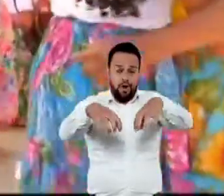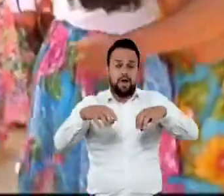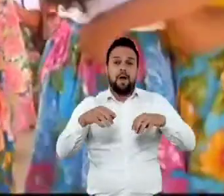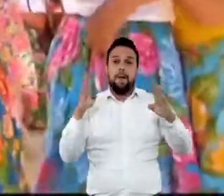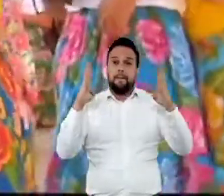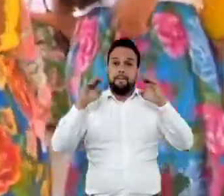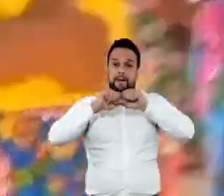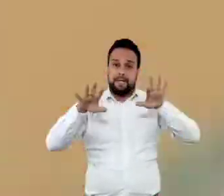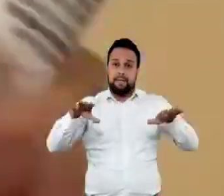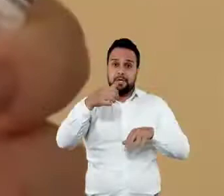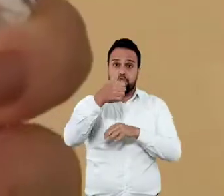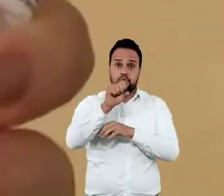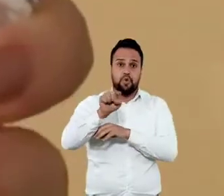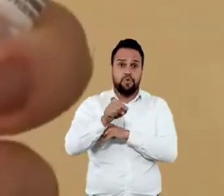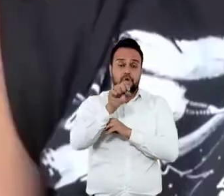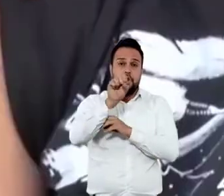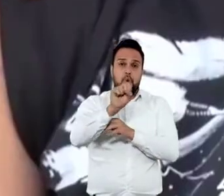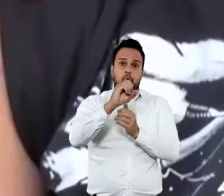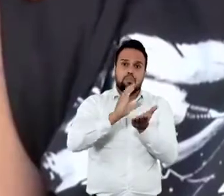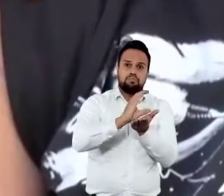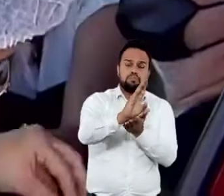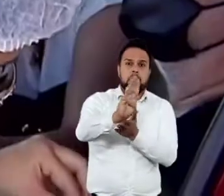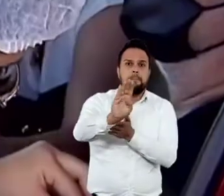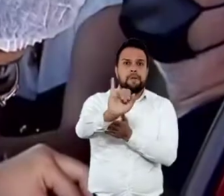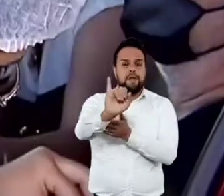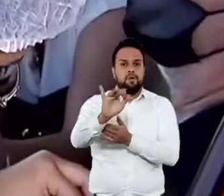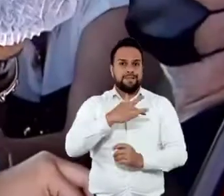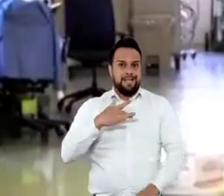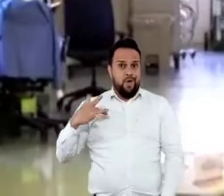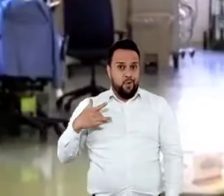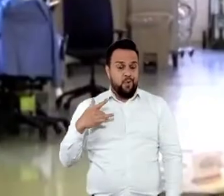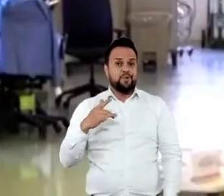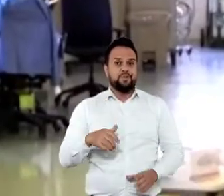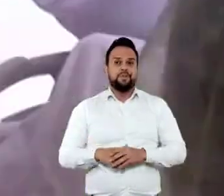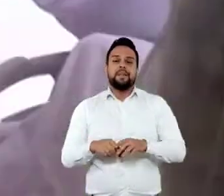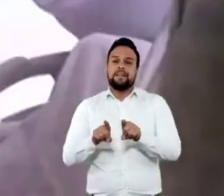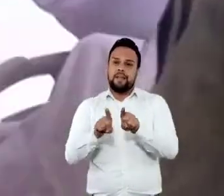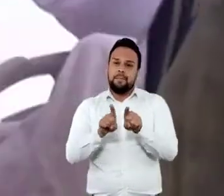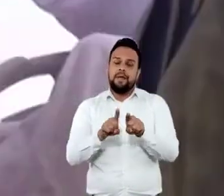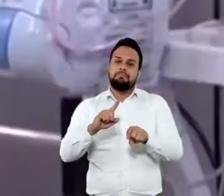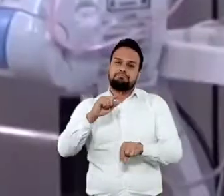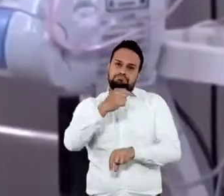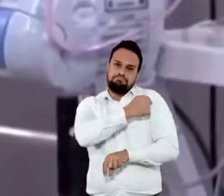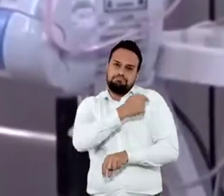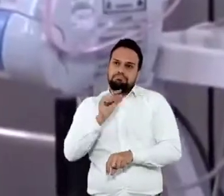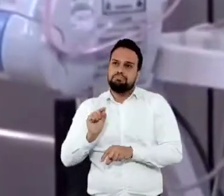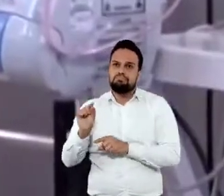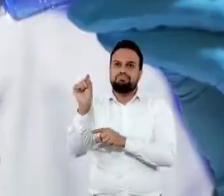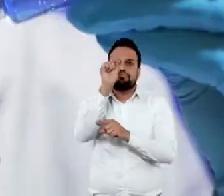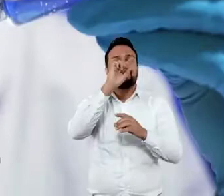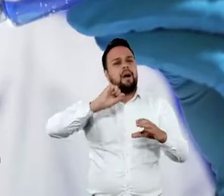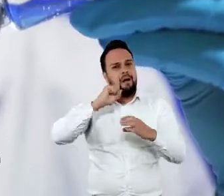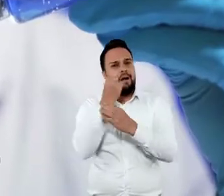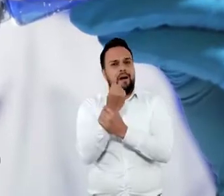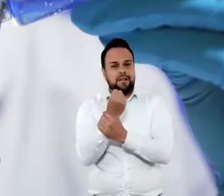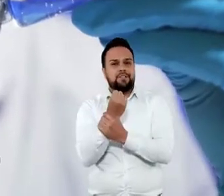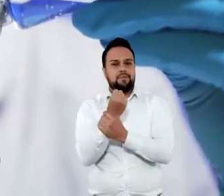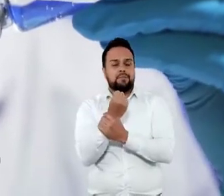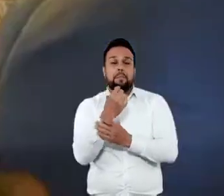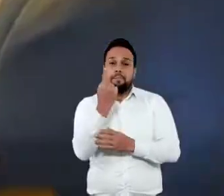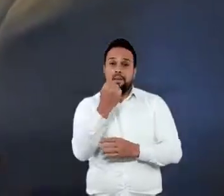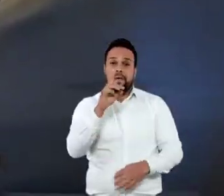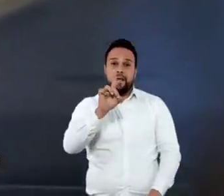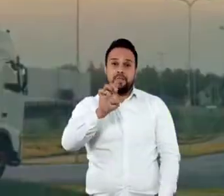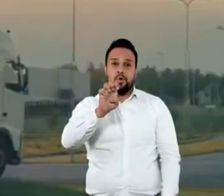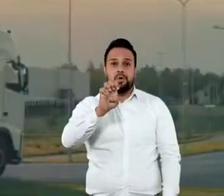quilombolas da região. Durante a pandemia destinou 18,8 bilhões para a saúde dos mineiros e garantiu vacina